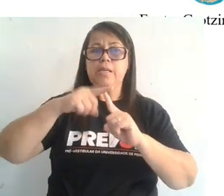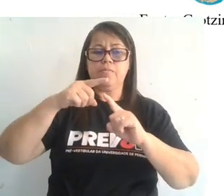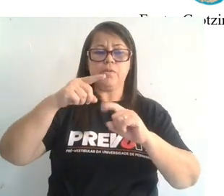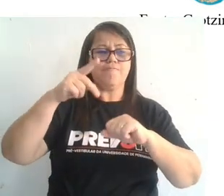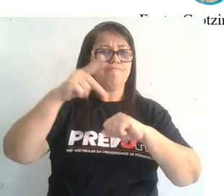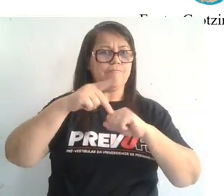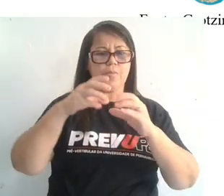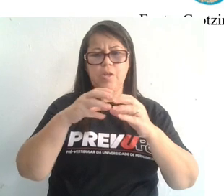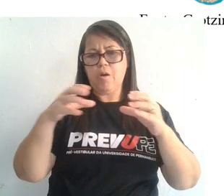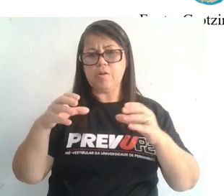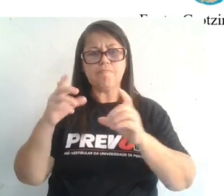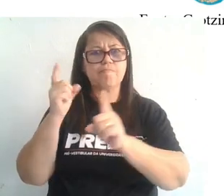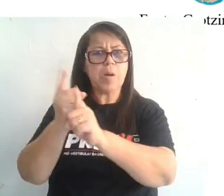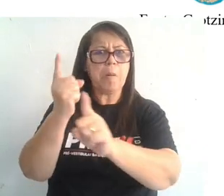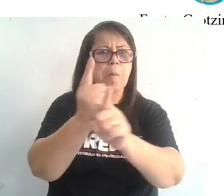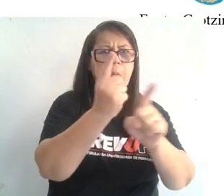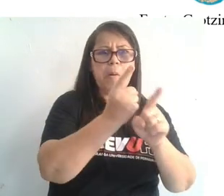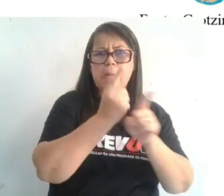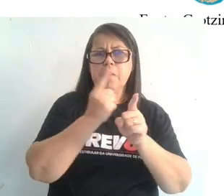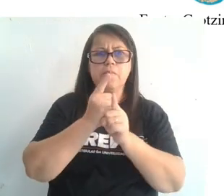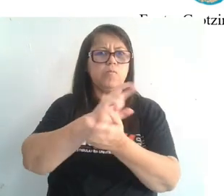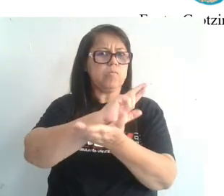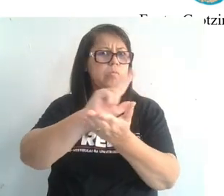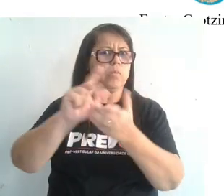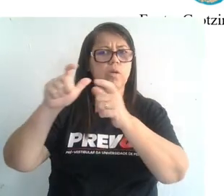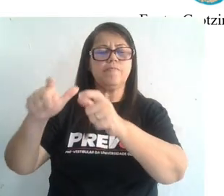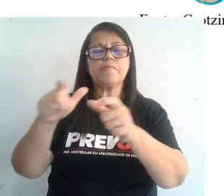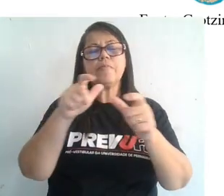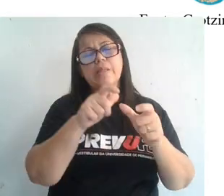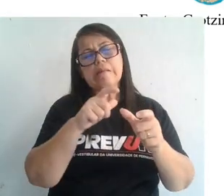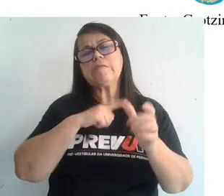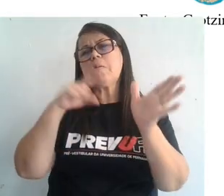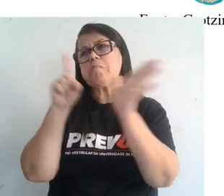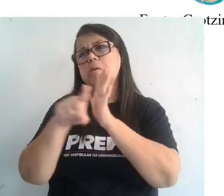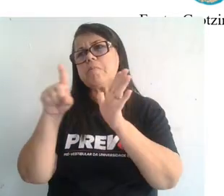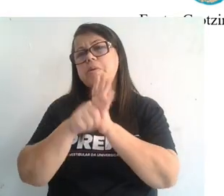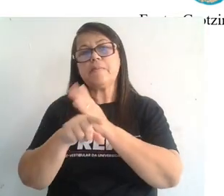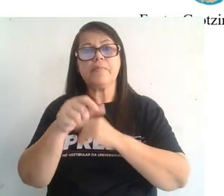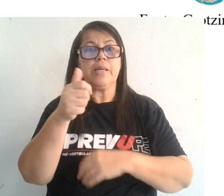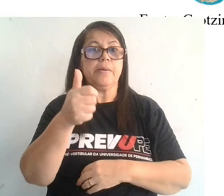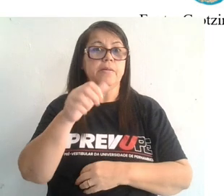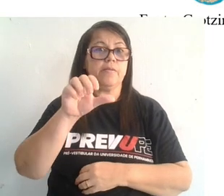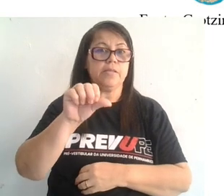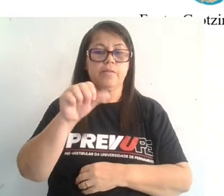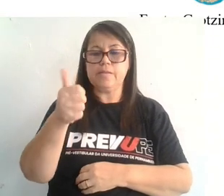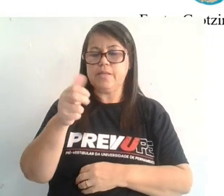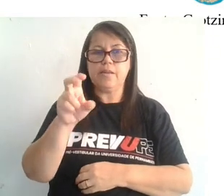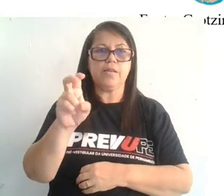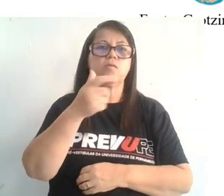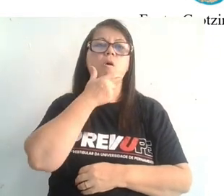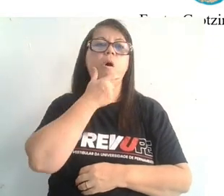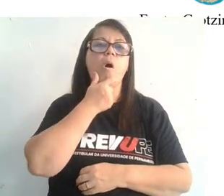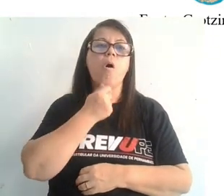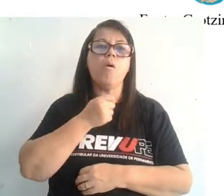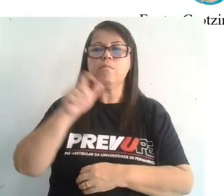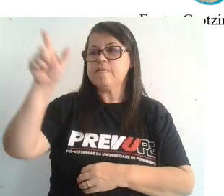encontrava um em outro. Então houve muitos questionamentos sobre isso. Em 1915, o Alfred Wegener, ele também